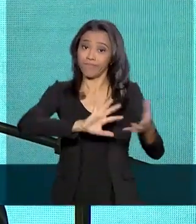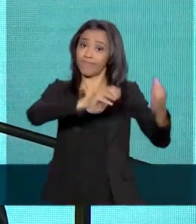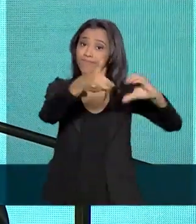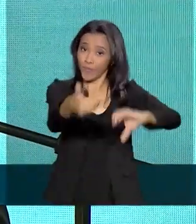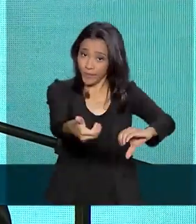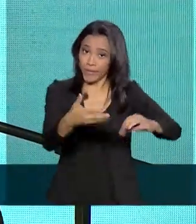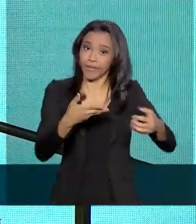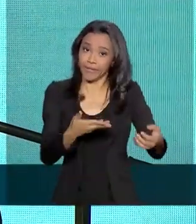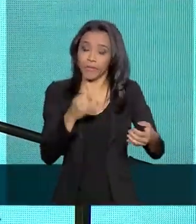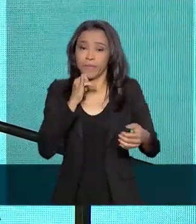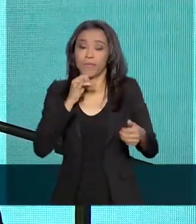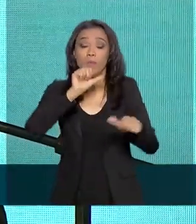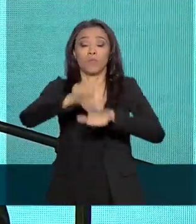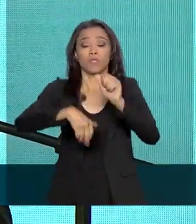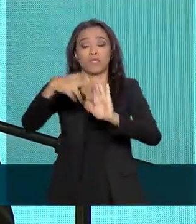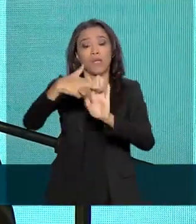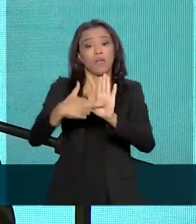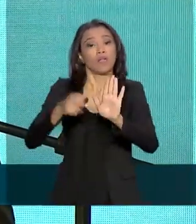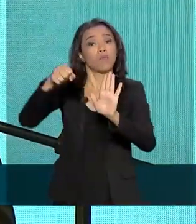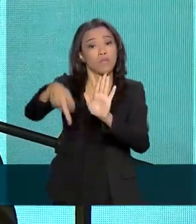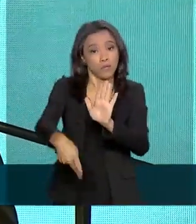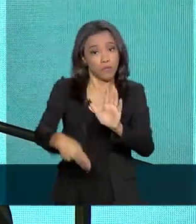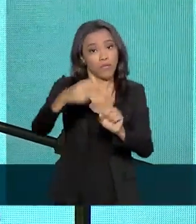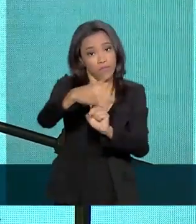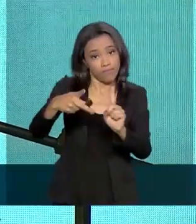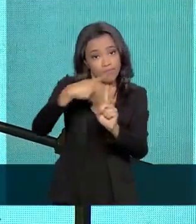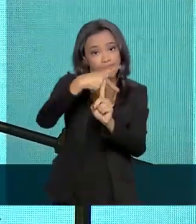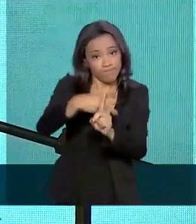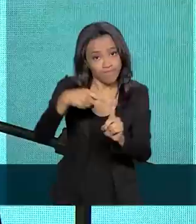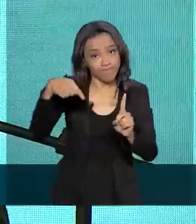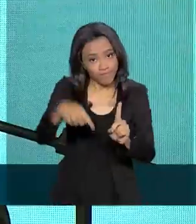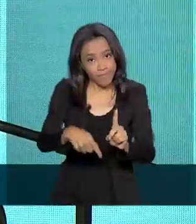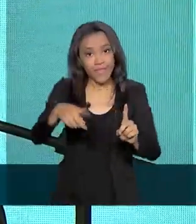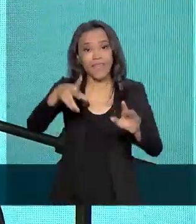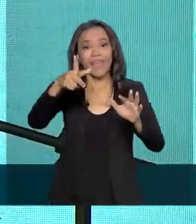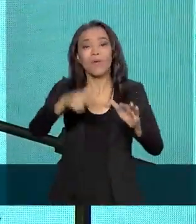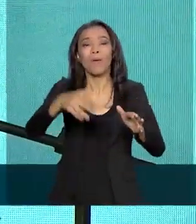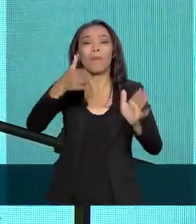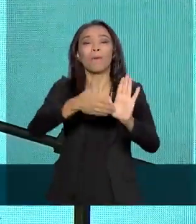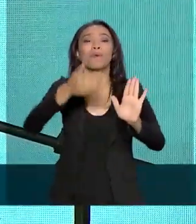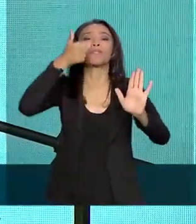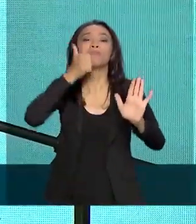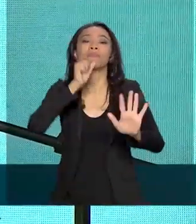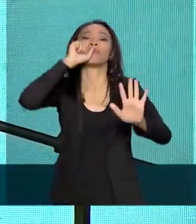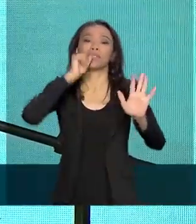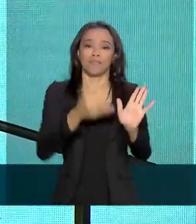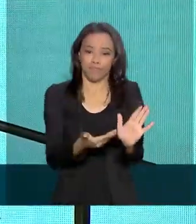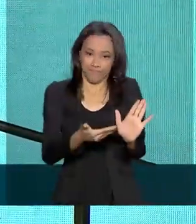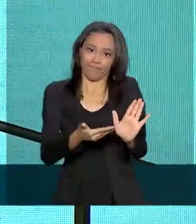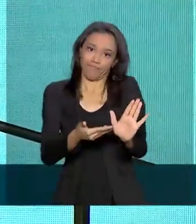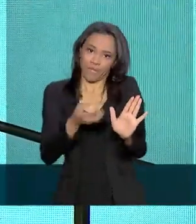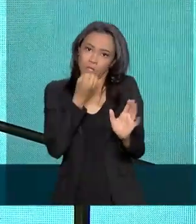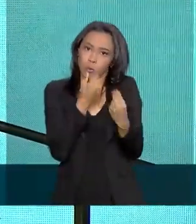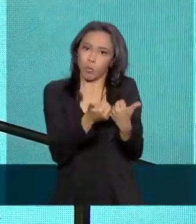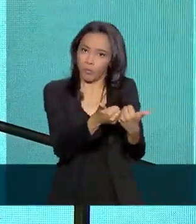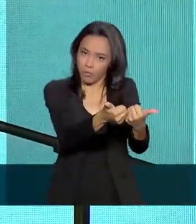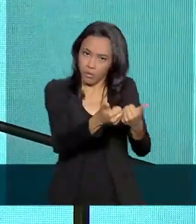A reforma da Previdência é a proposta mãe disso tudo. Bem conduzida na Câmara.